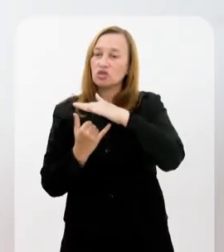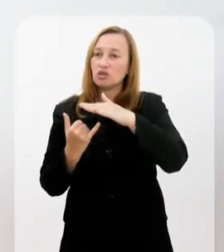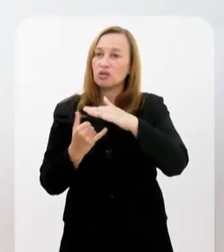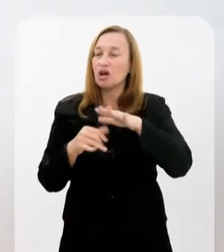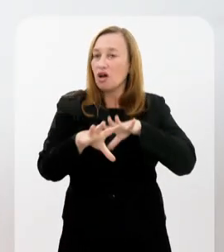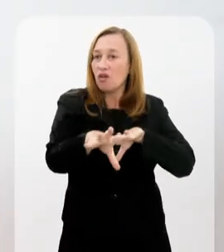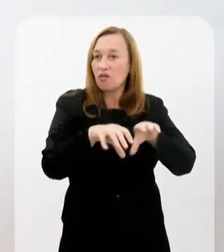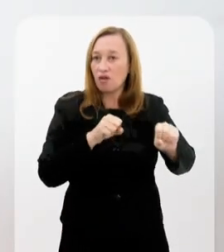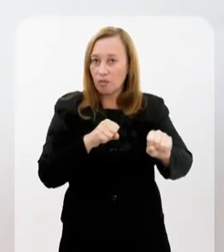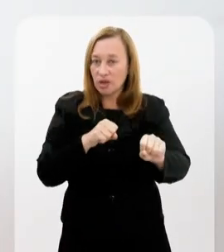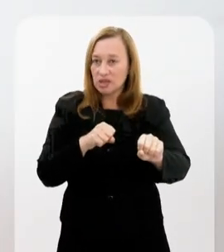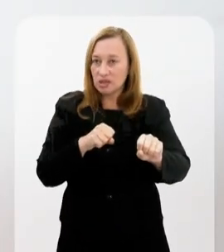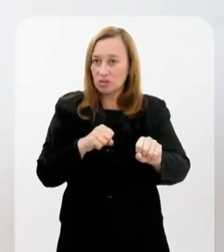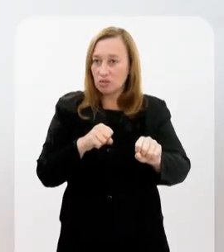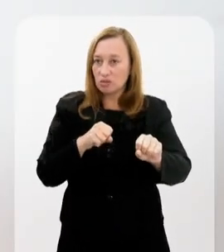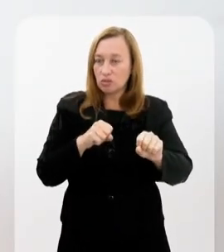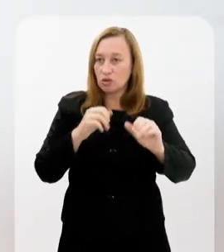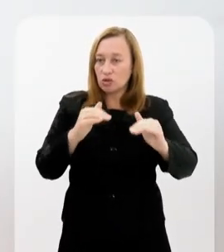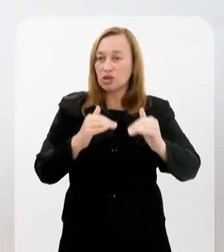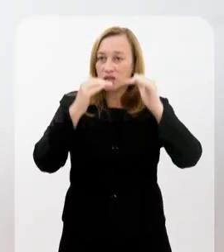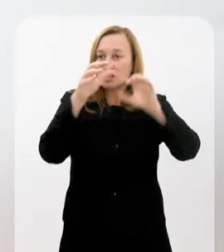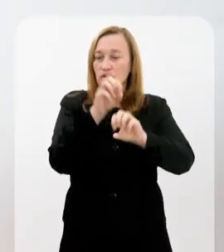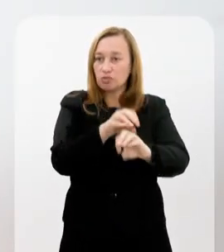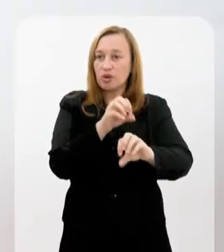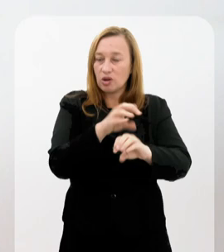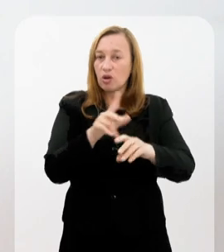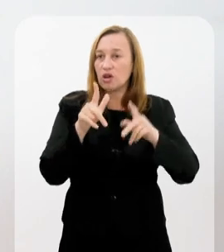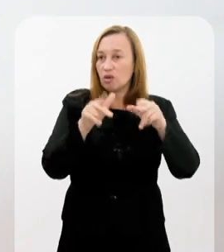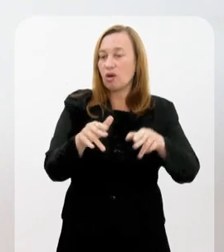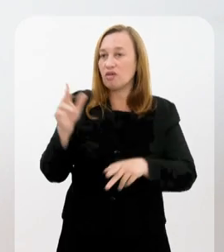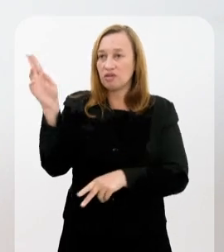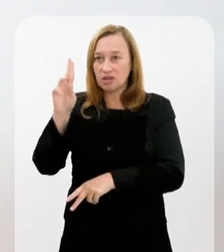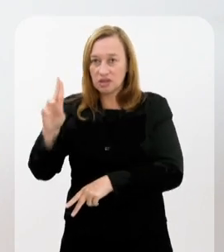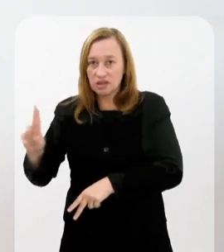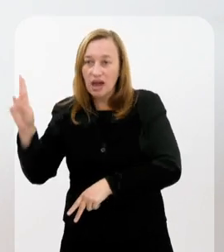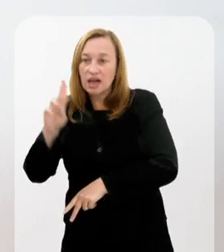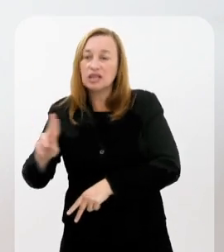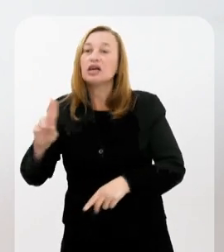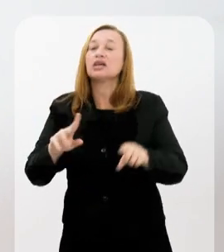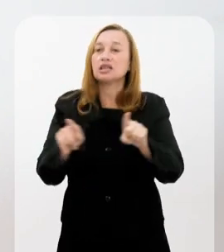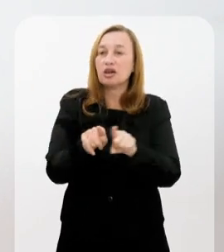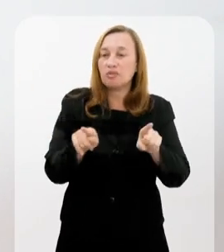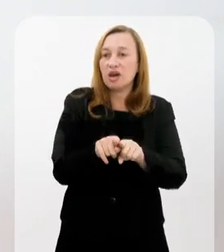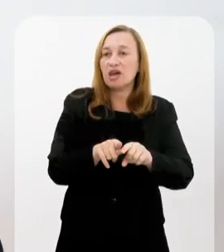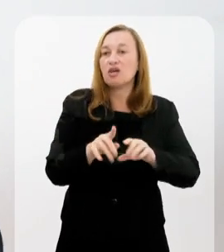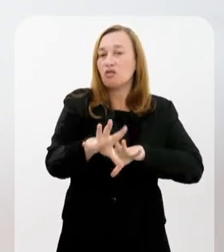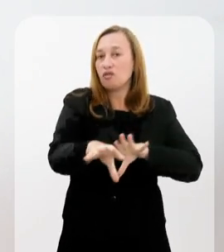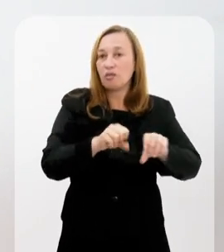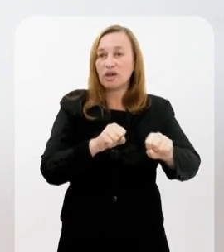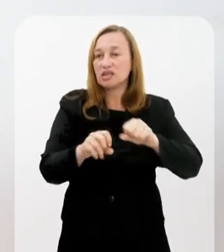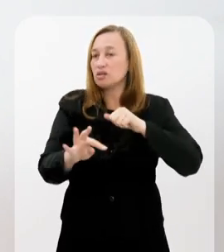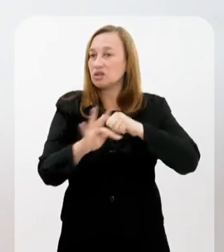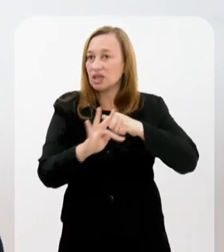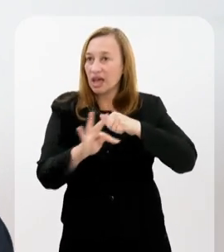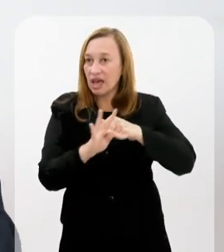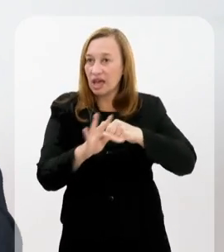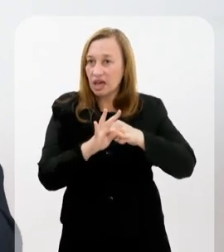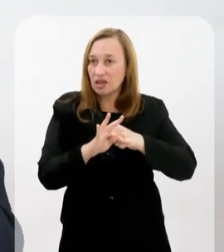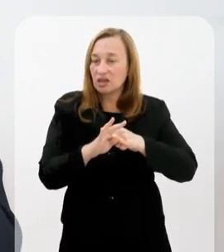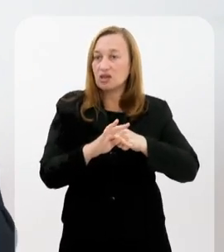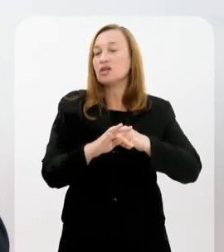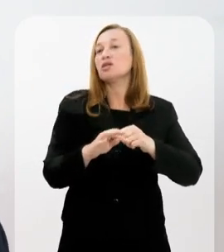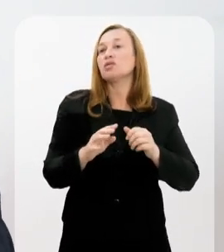desde a formação superior, como a universidade, mas ele também tem a formação técnica. Então, gente passa a ter alunos que fazem curso